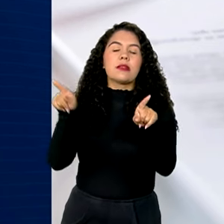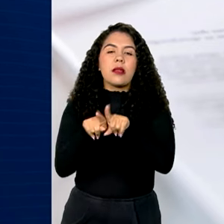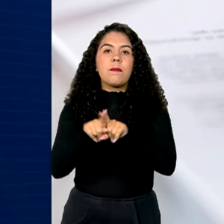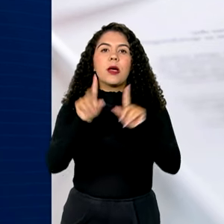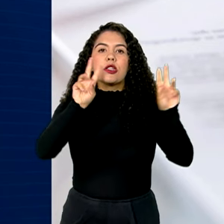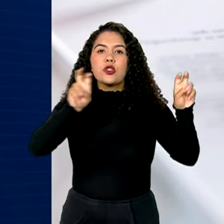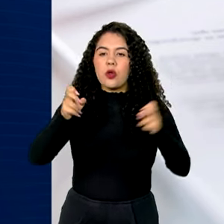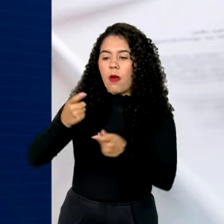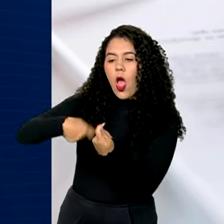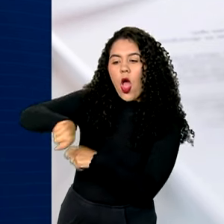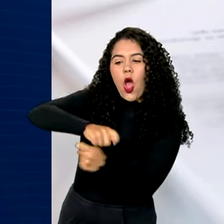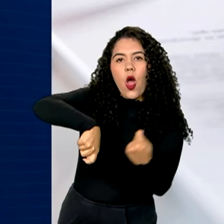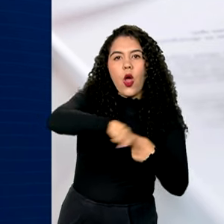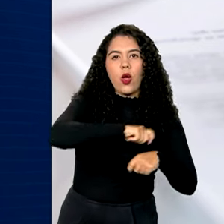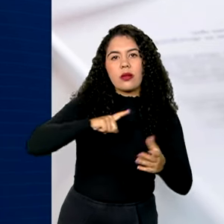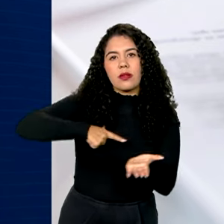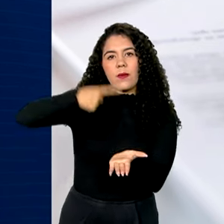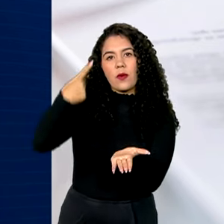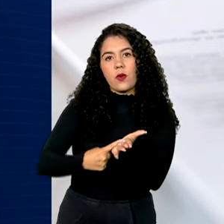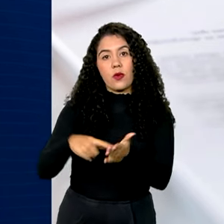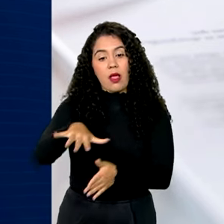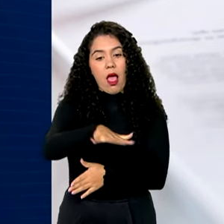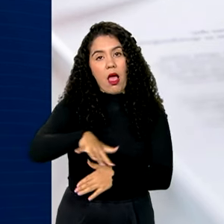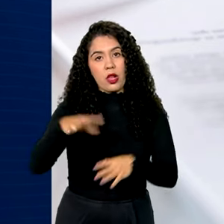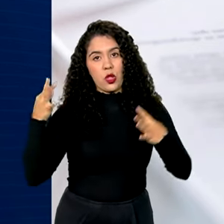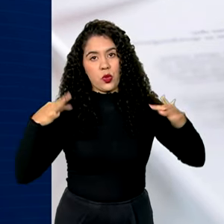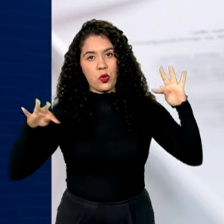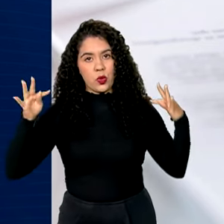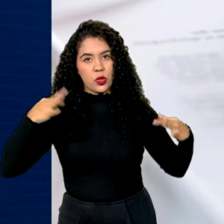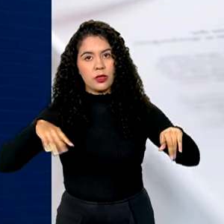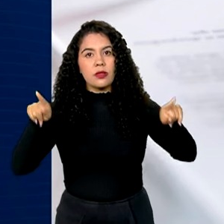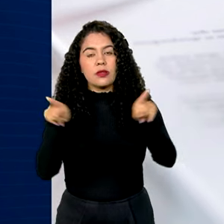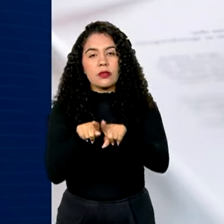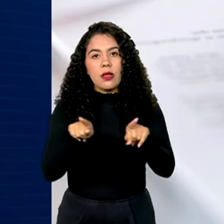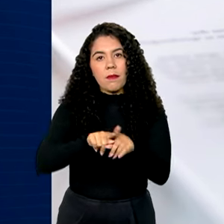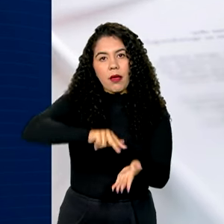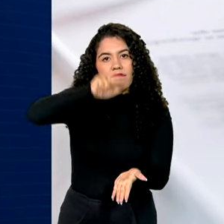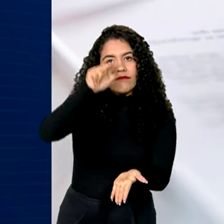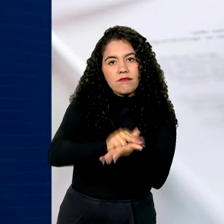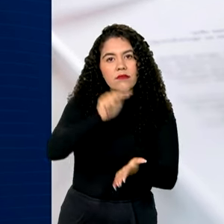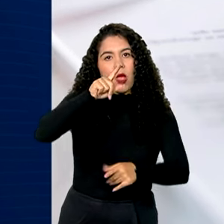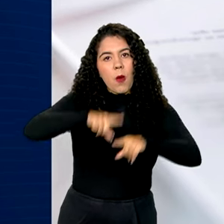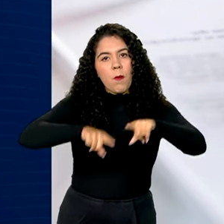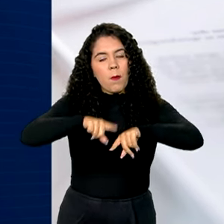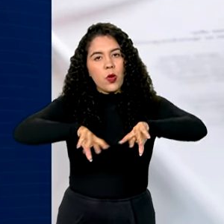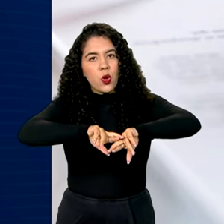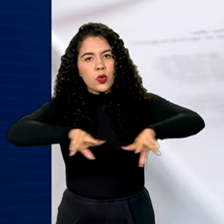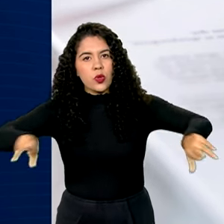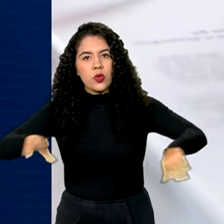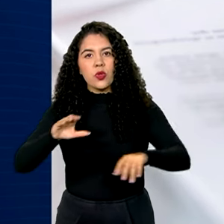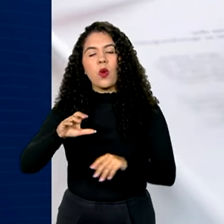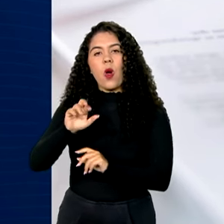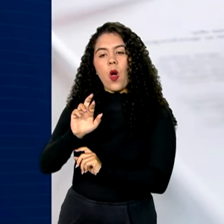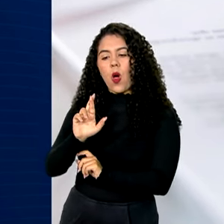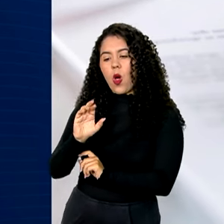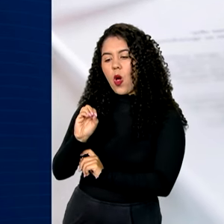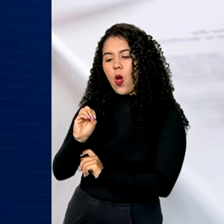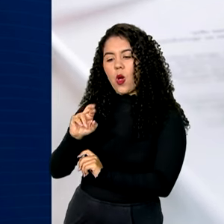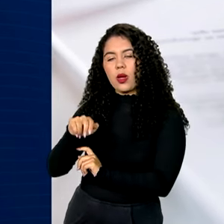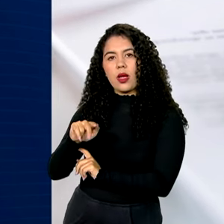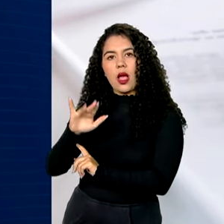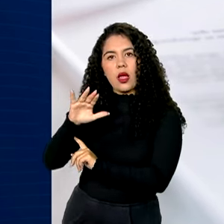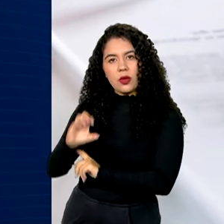acordos sobre turismo, certificação de produtos orgânicos, exploração de minerais e